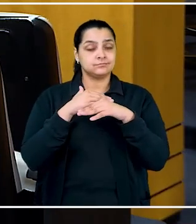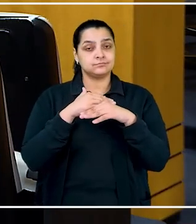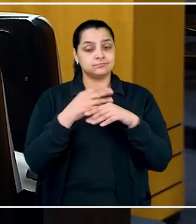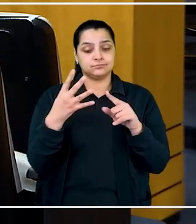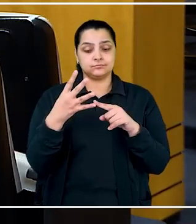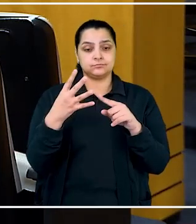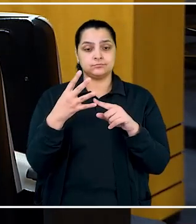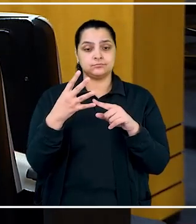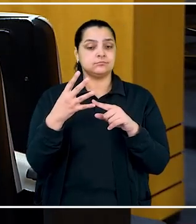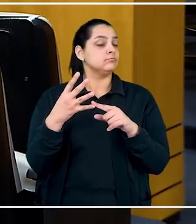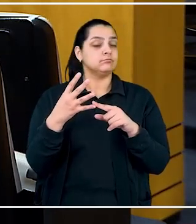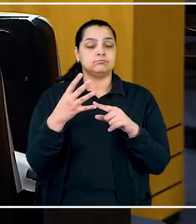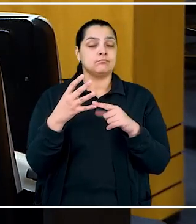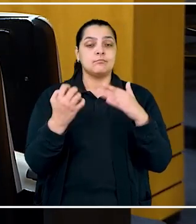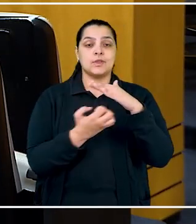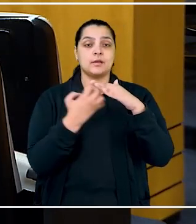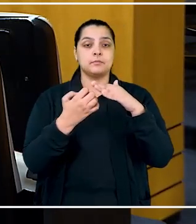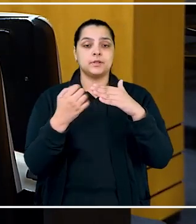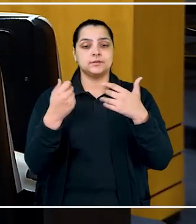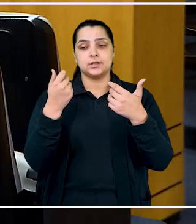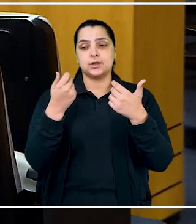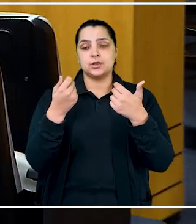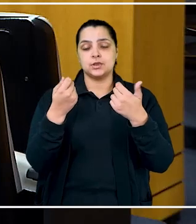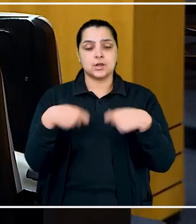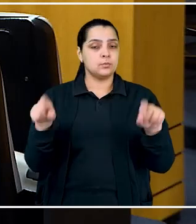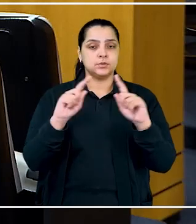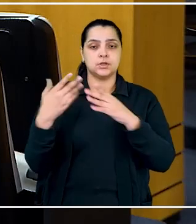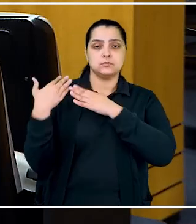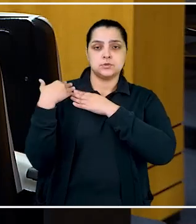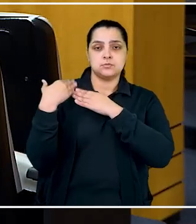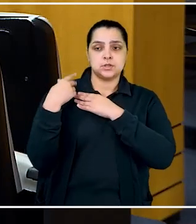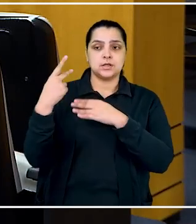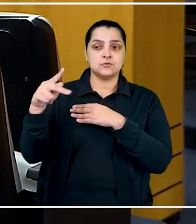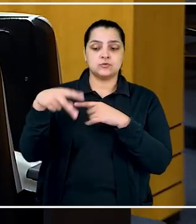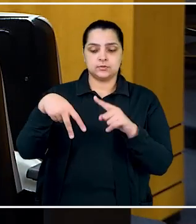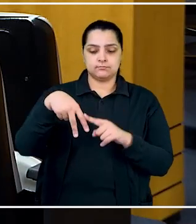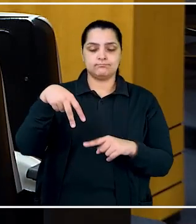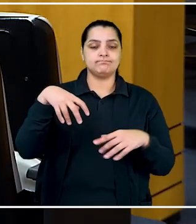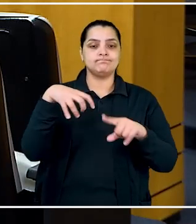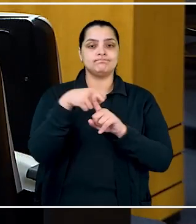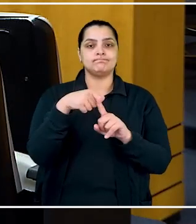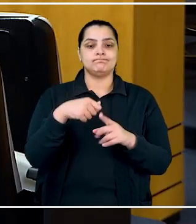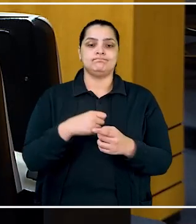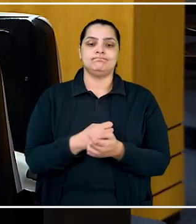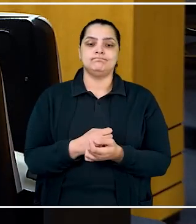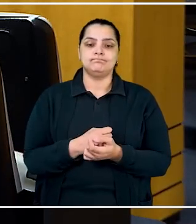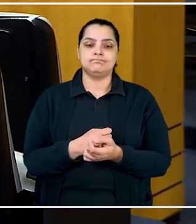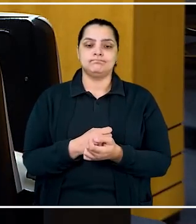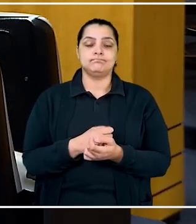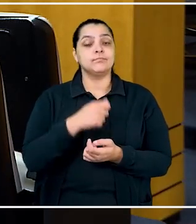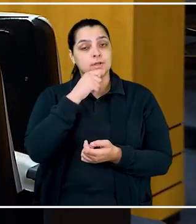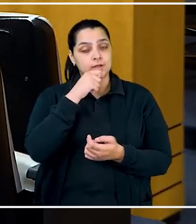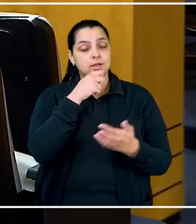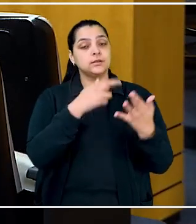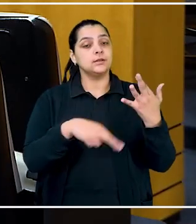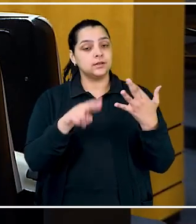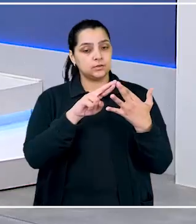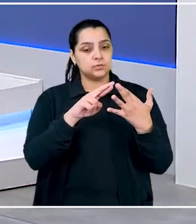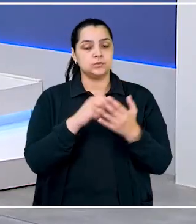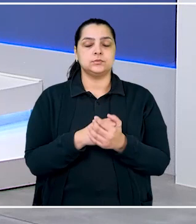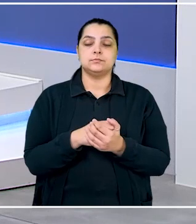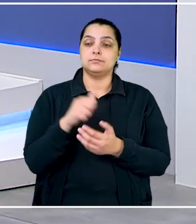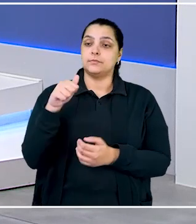Com isso, a quarta turma isentou a fábrica de responsabilidade pela lesão sofrida pelo montador. Ainda cabe